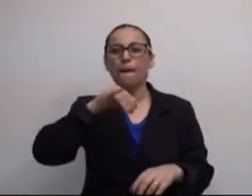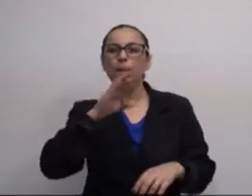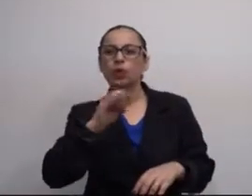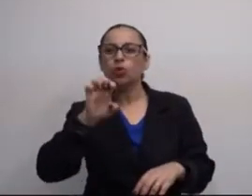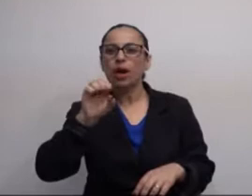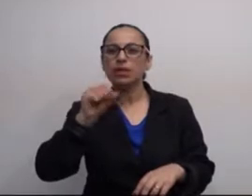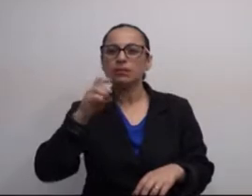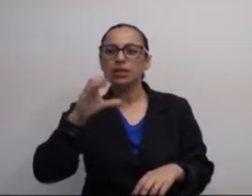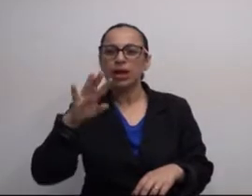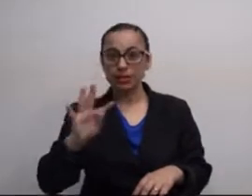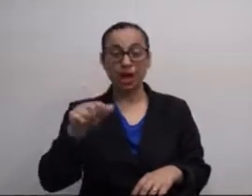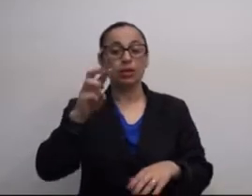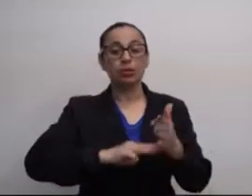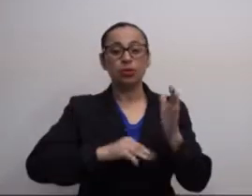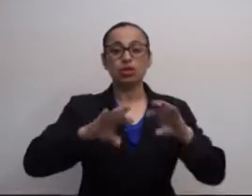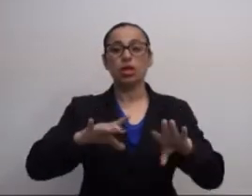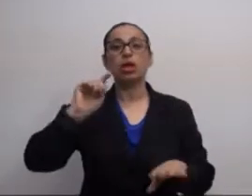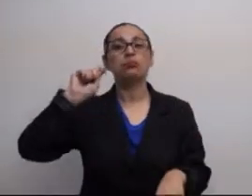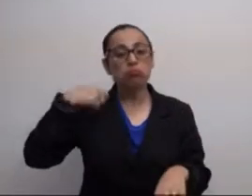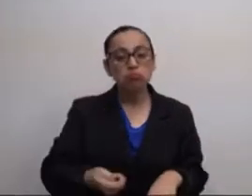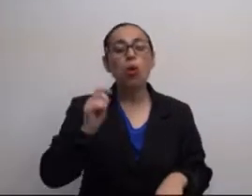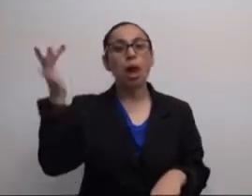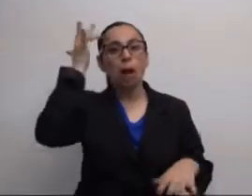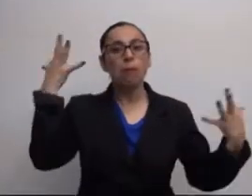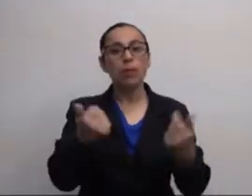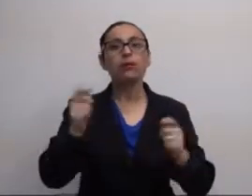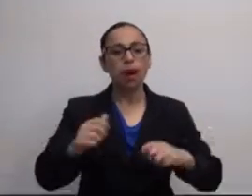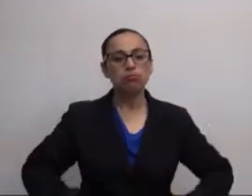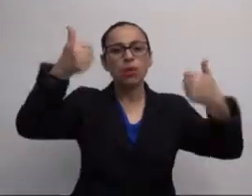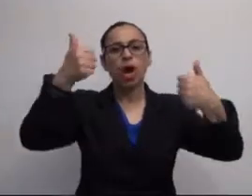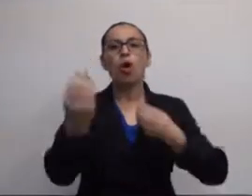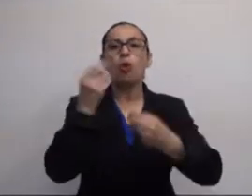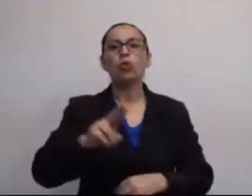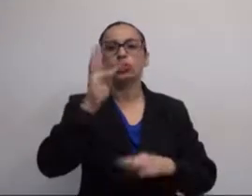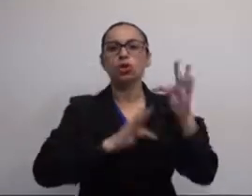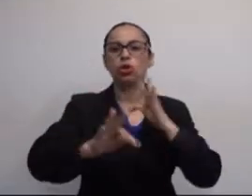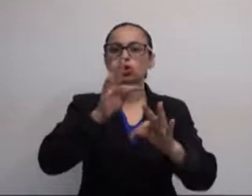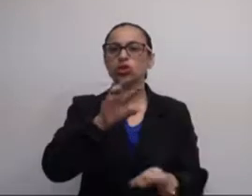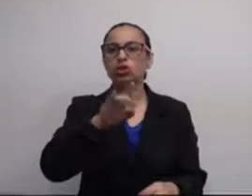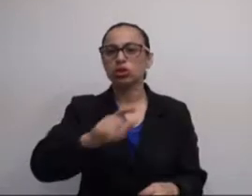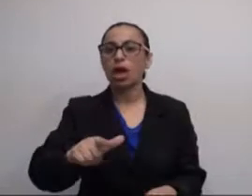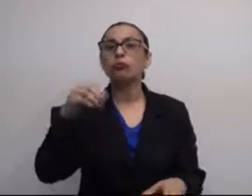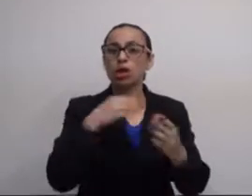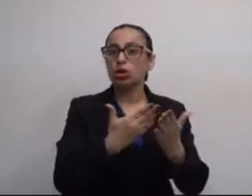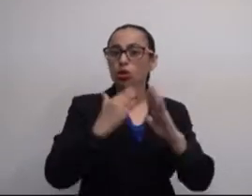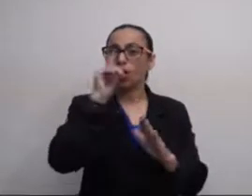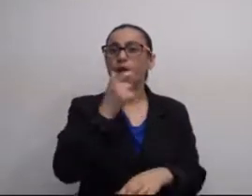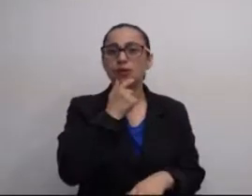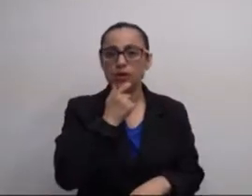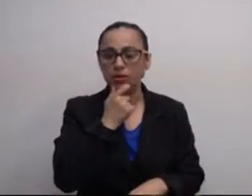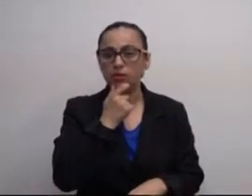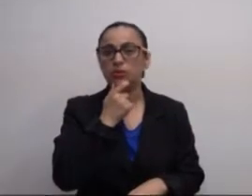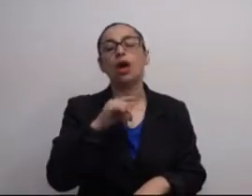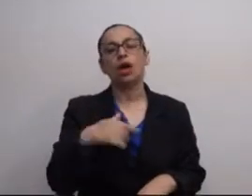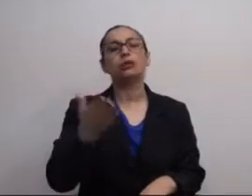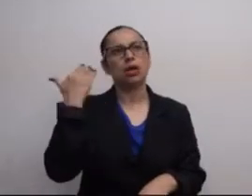especialista, o MOU. E essa metodologia de ensino vem se mostrando muito eficaz para potencializar o uso das